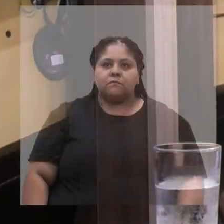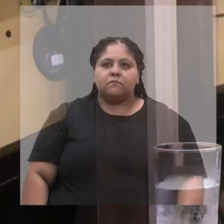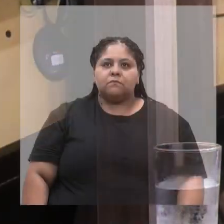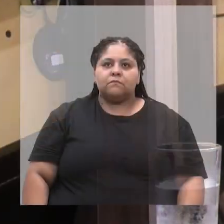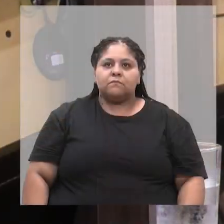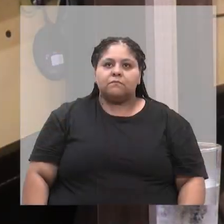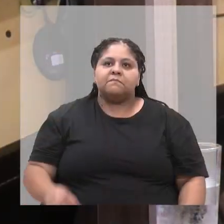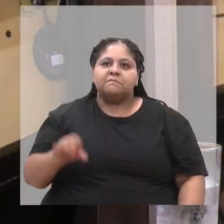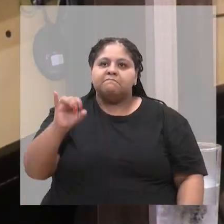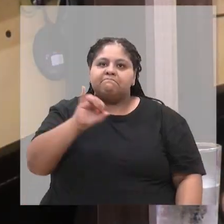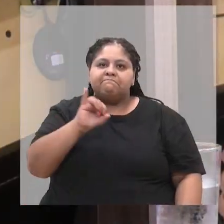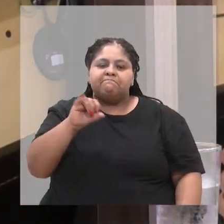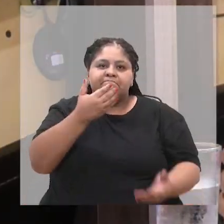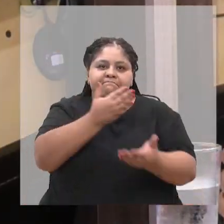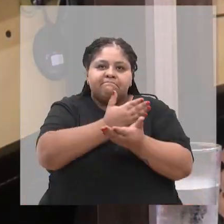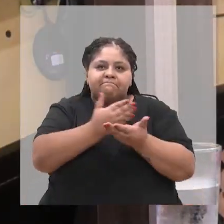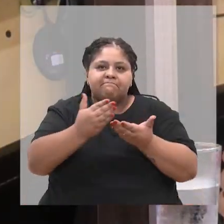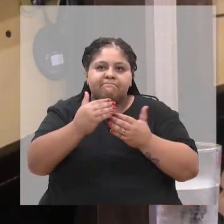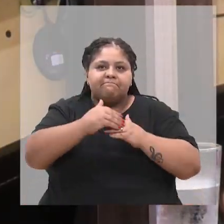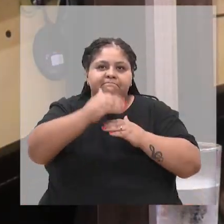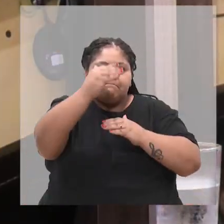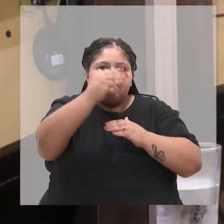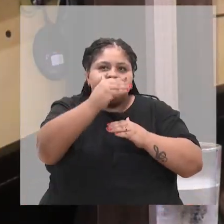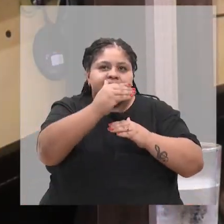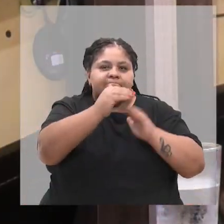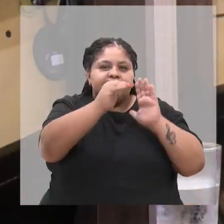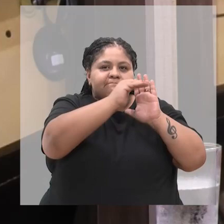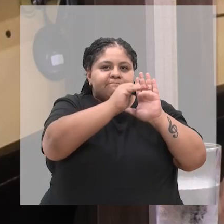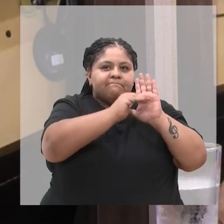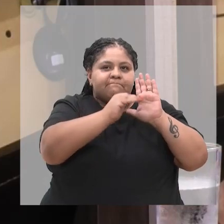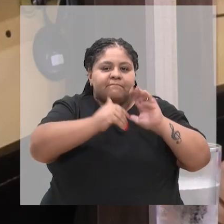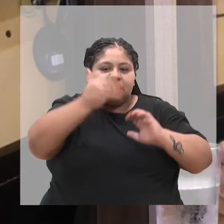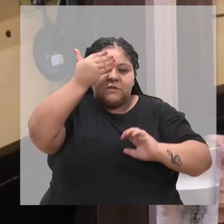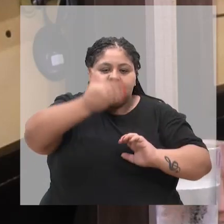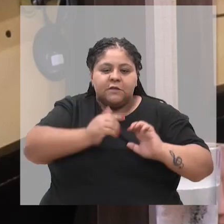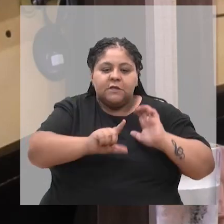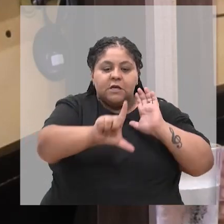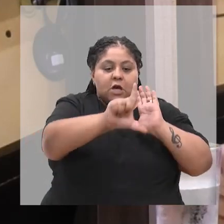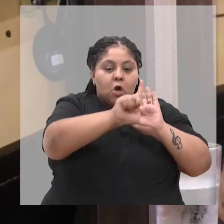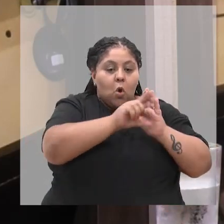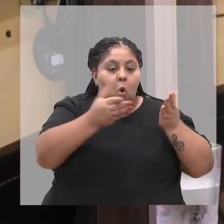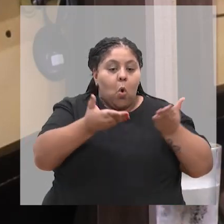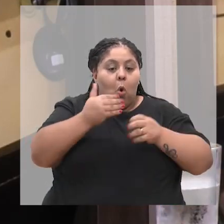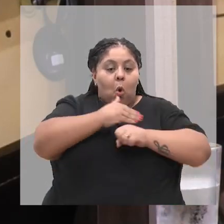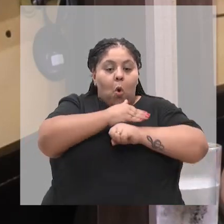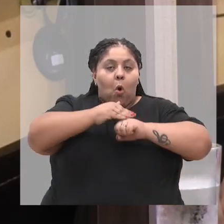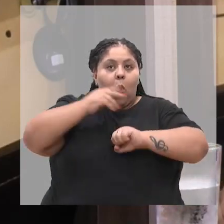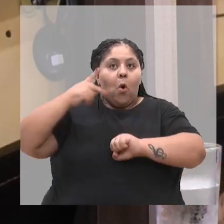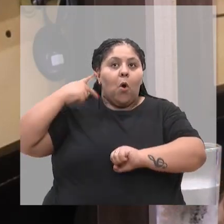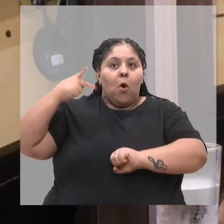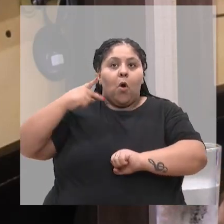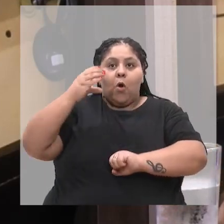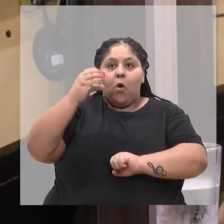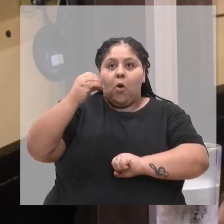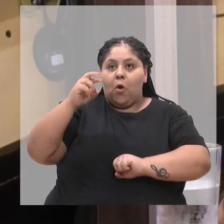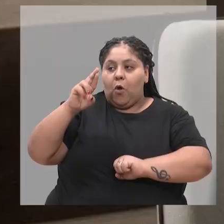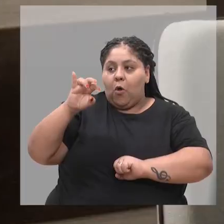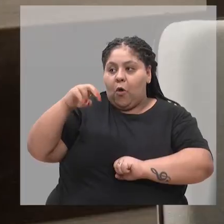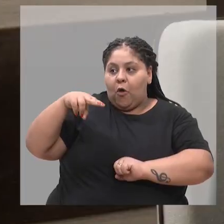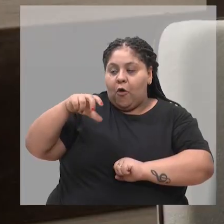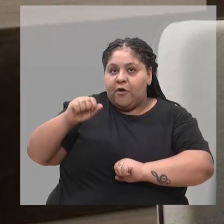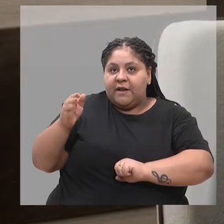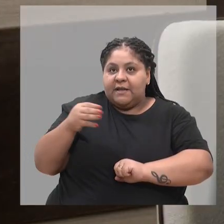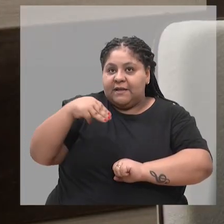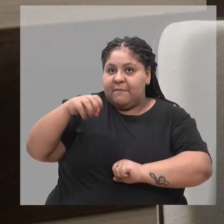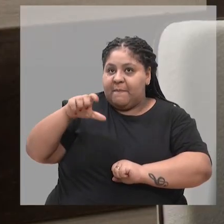Olá, está começando mais um De Frente com a Lei. No programa de hoje vamos conversar com a vereadora Corina Melete, que